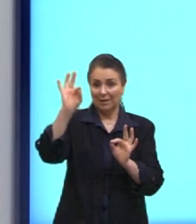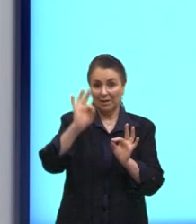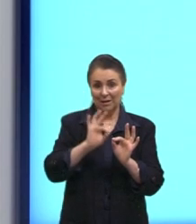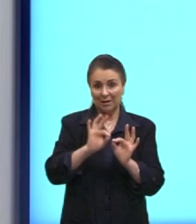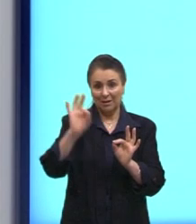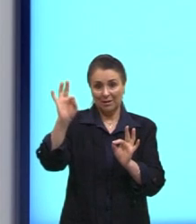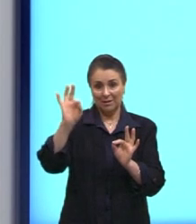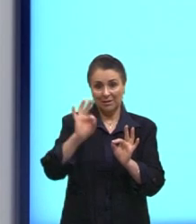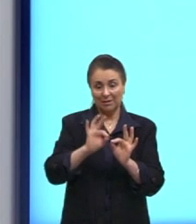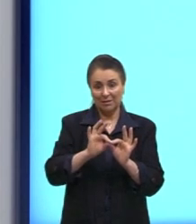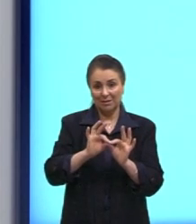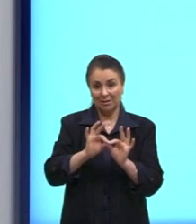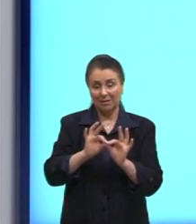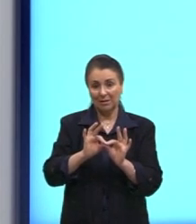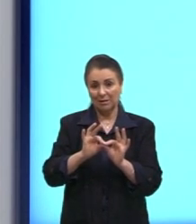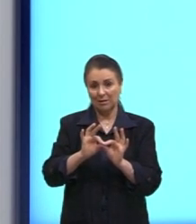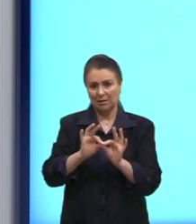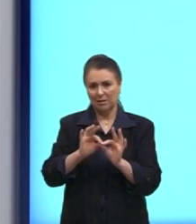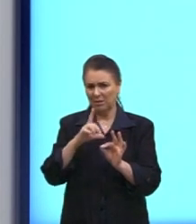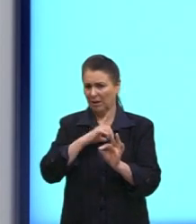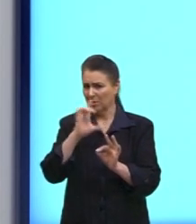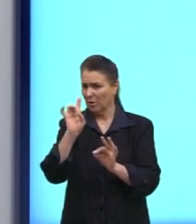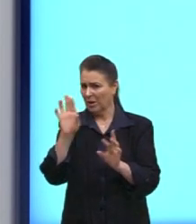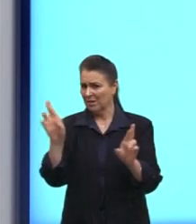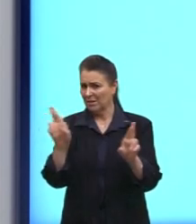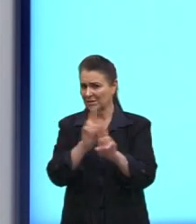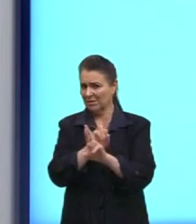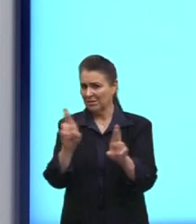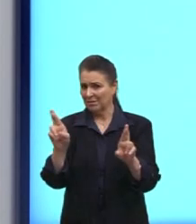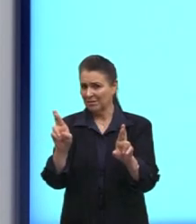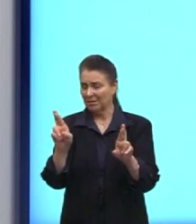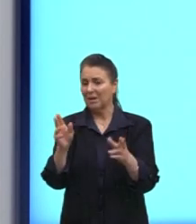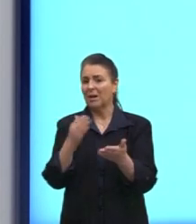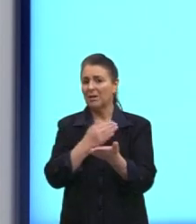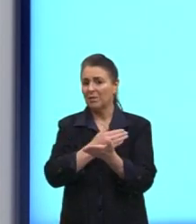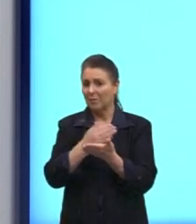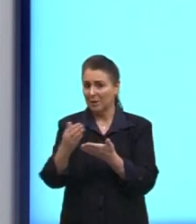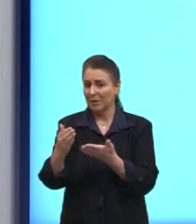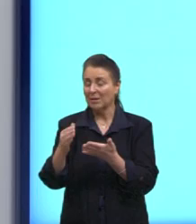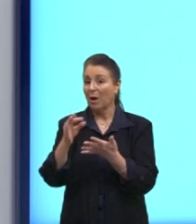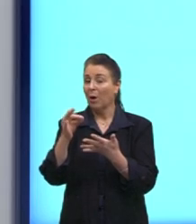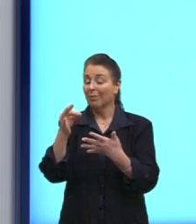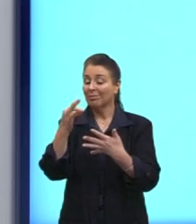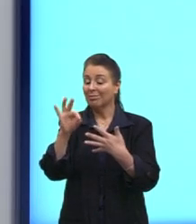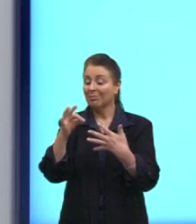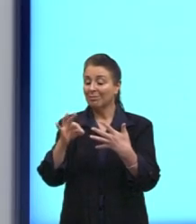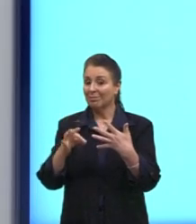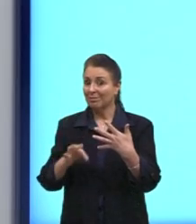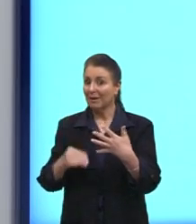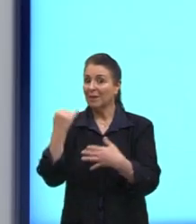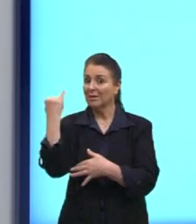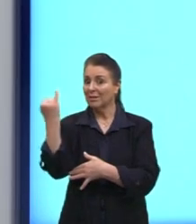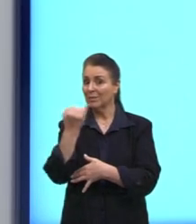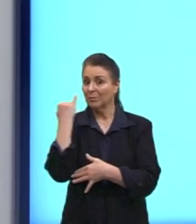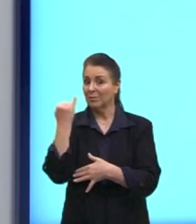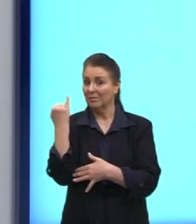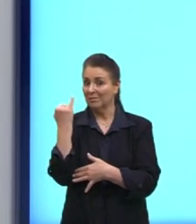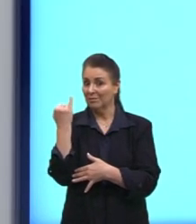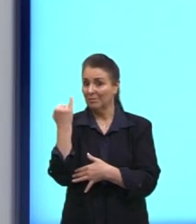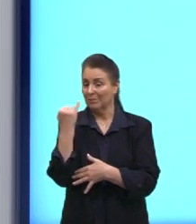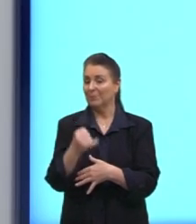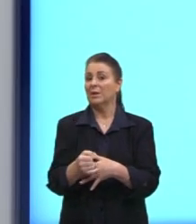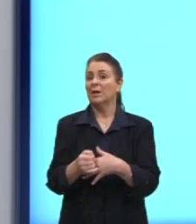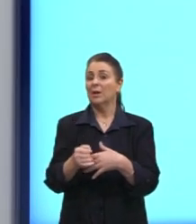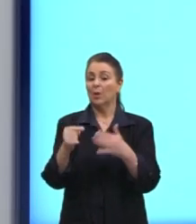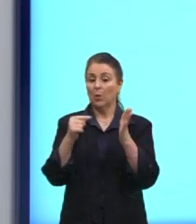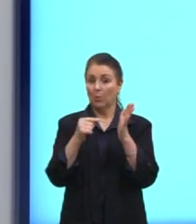tá? Só tenho essa relação aí que entra um detalhe importante. Esse pontinho pertence à